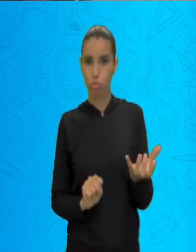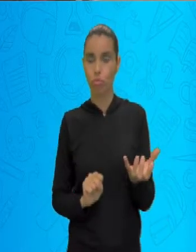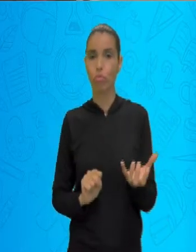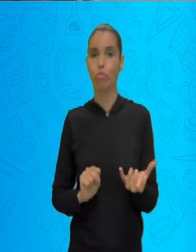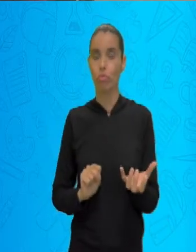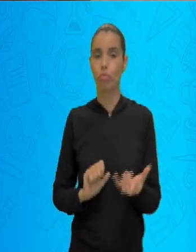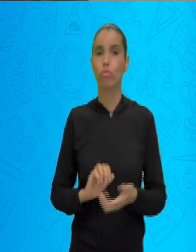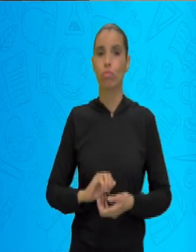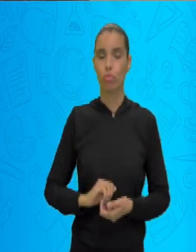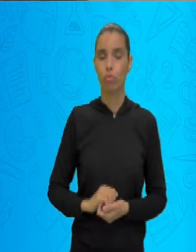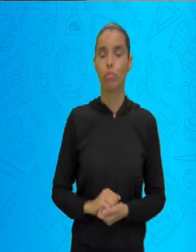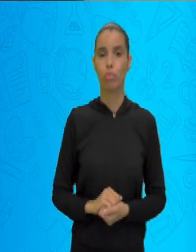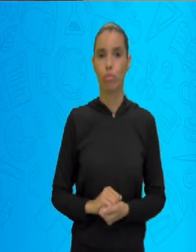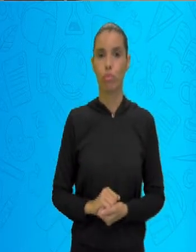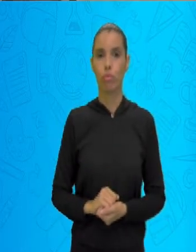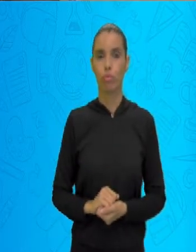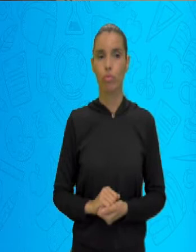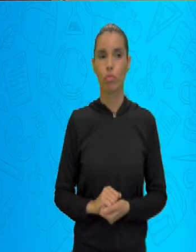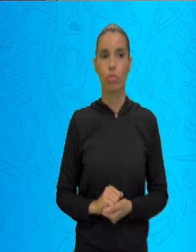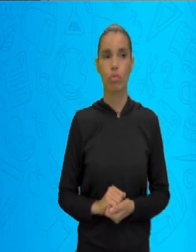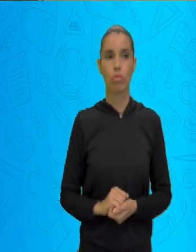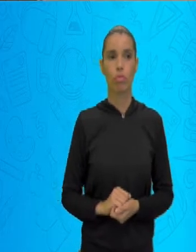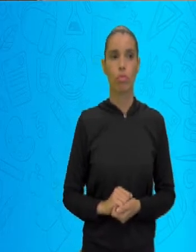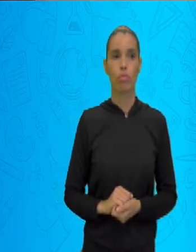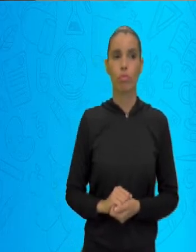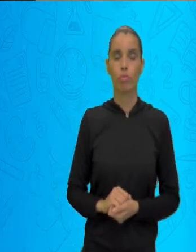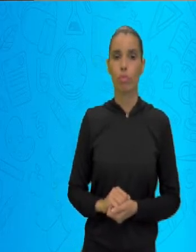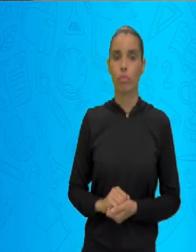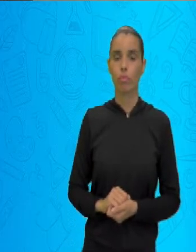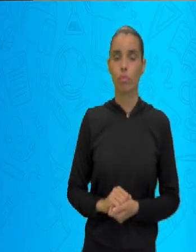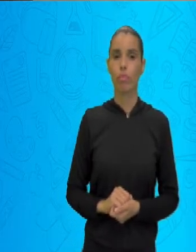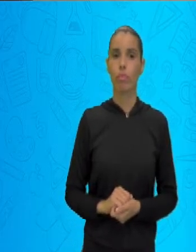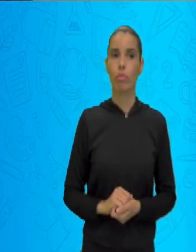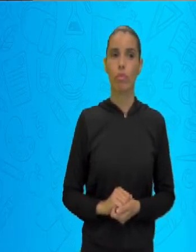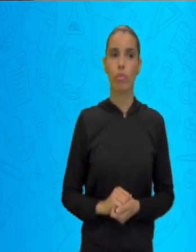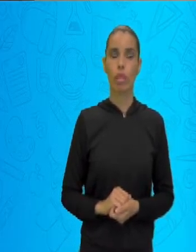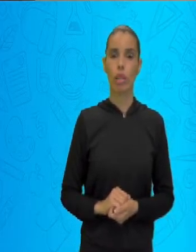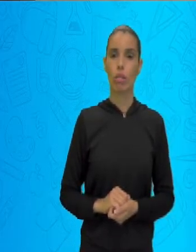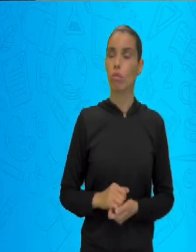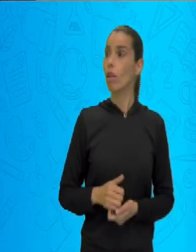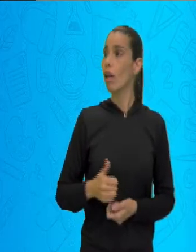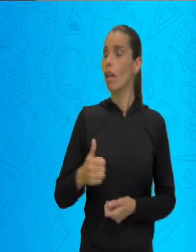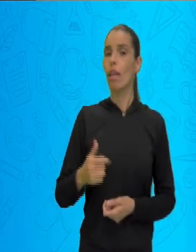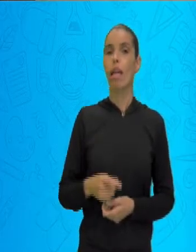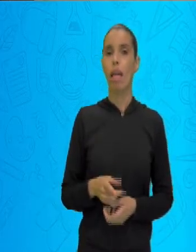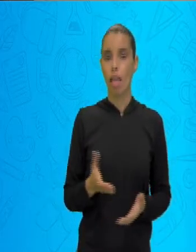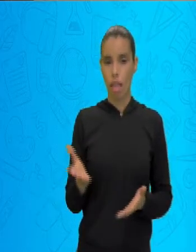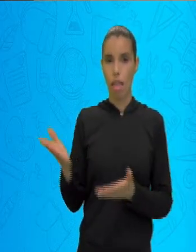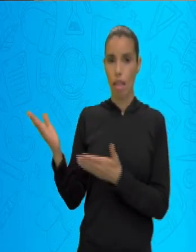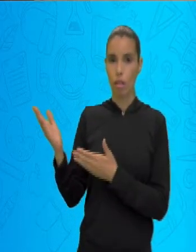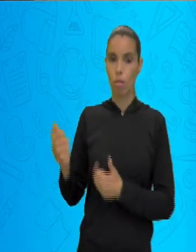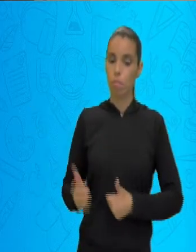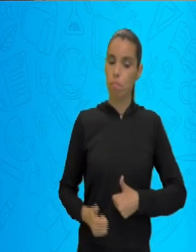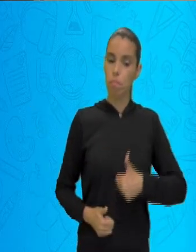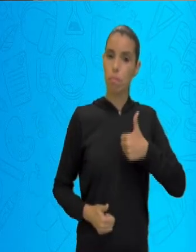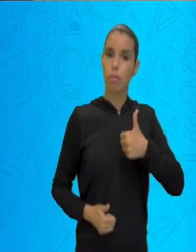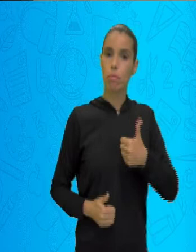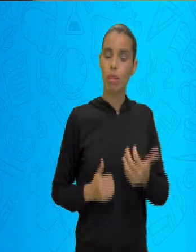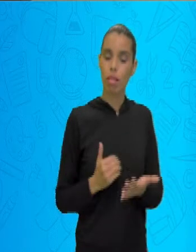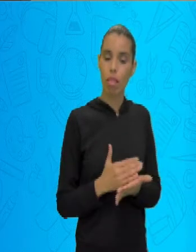meridional é sul. Essa foi a primeira divisão, tá certo?